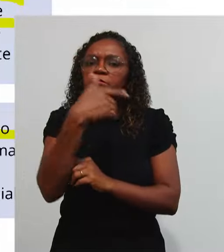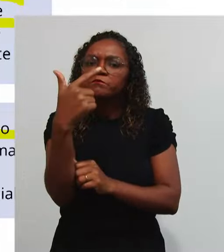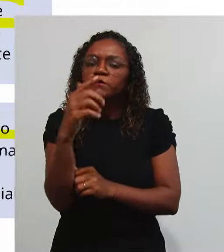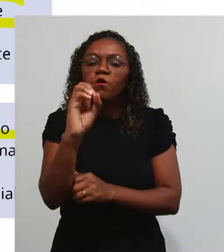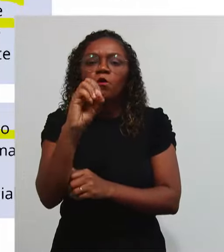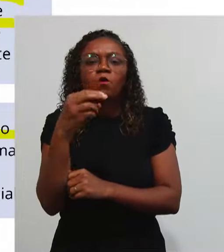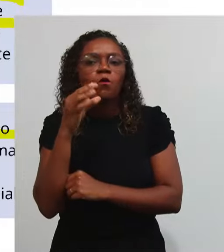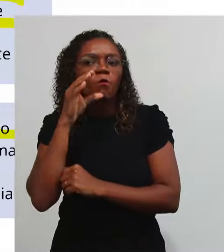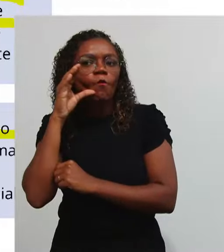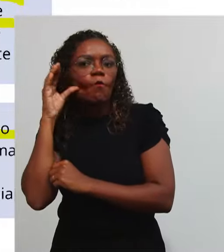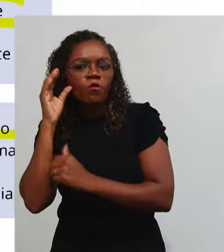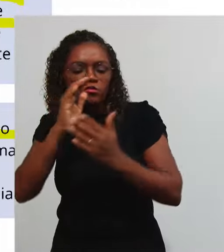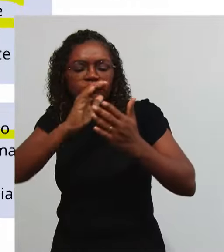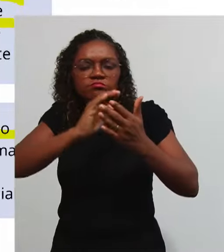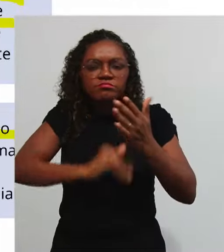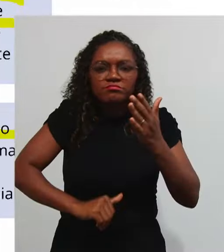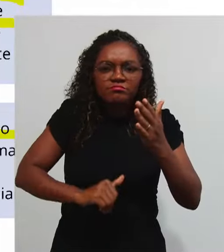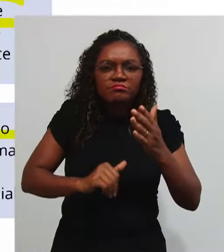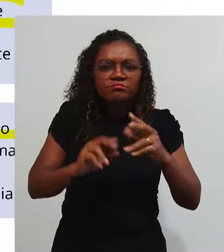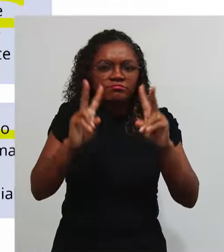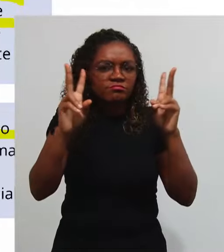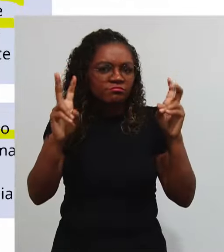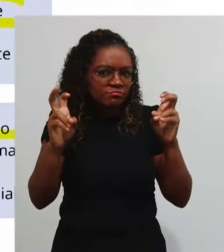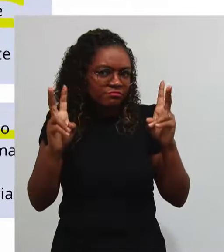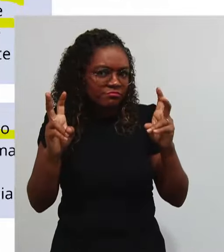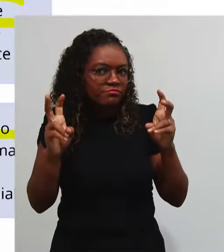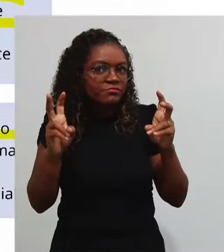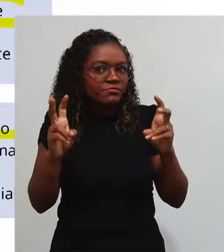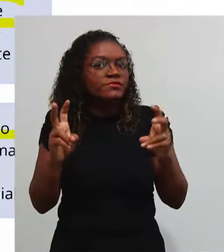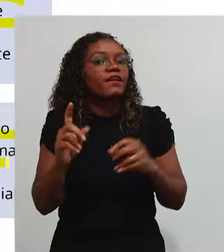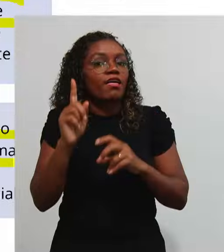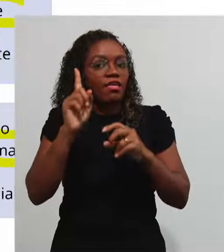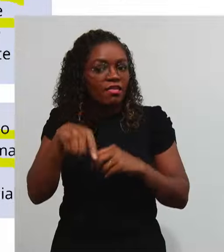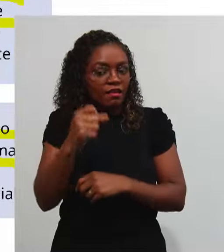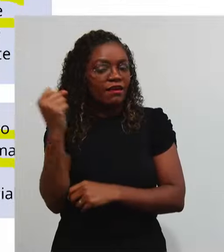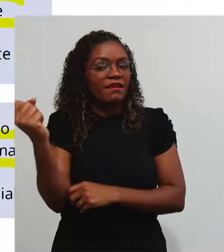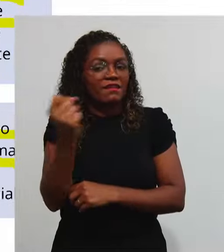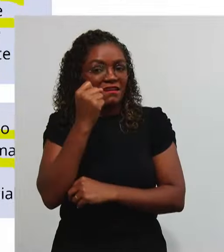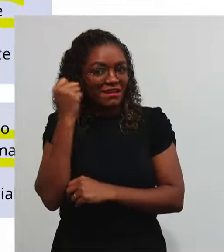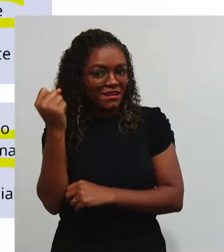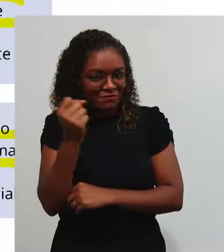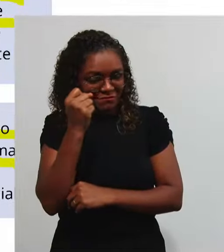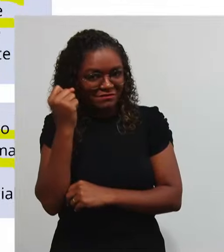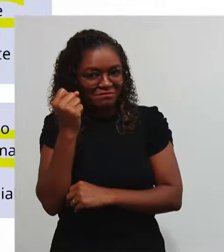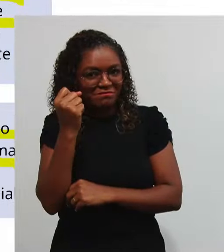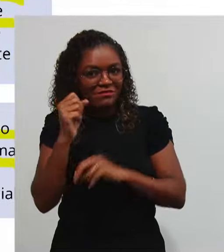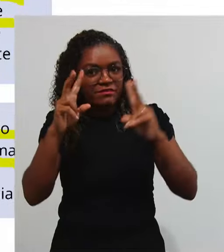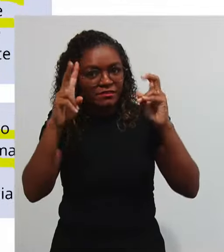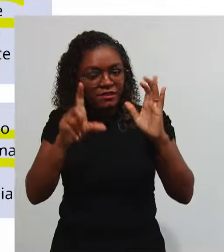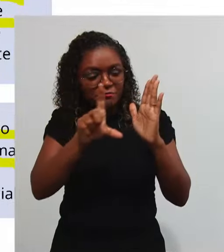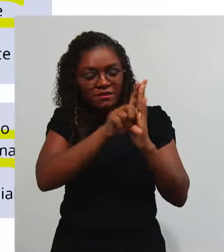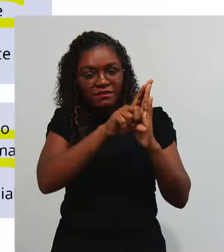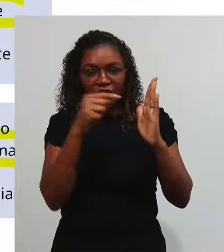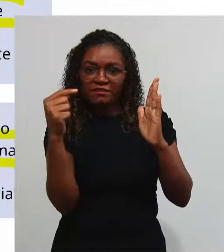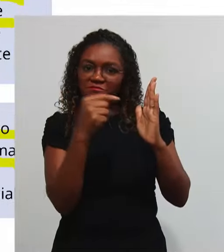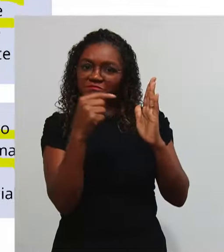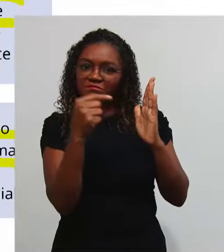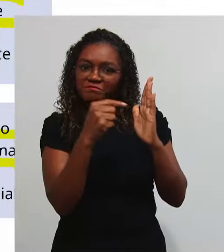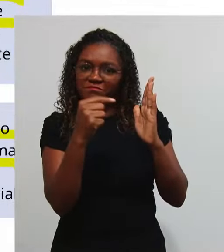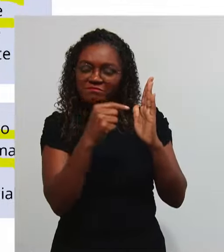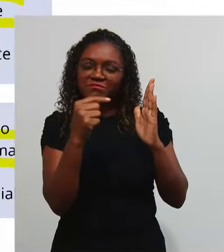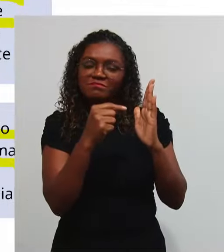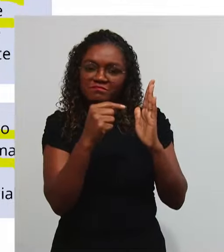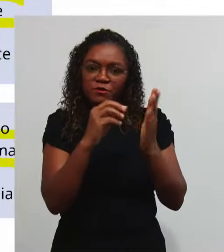Do dever Prestado De prestar Contas Isso é uma Grave infração A norma Legal Ao regulamentar A